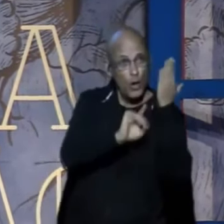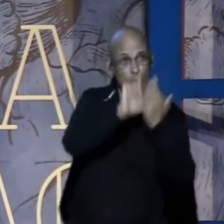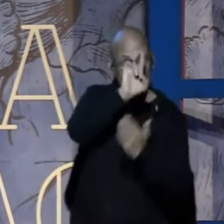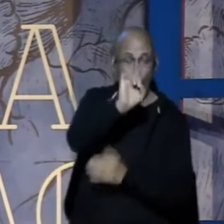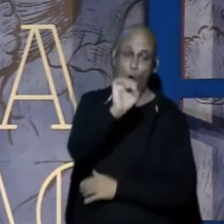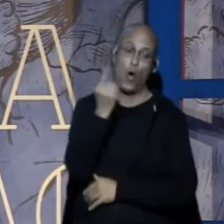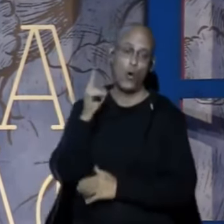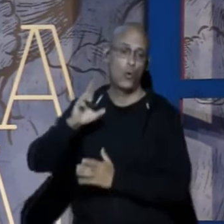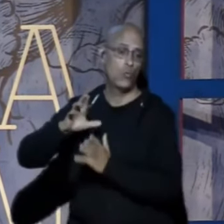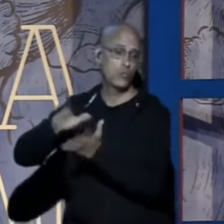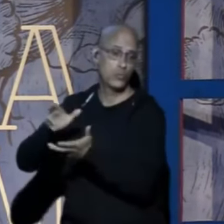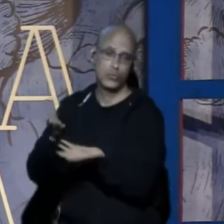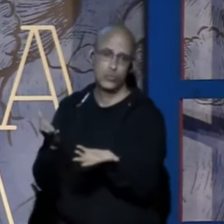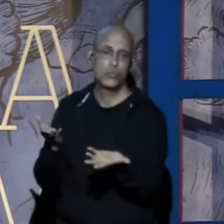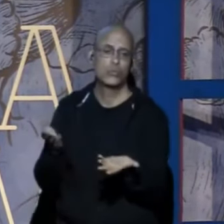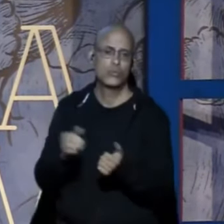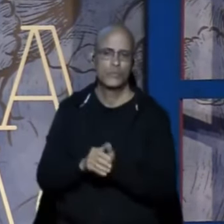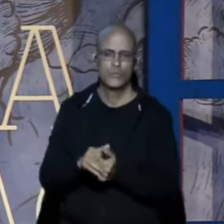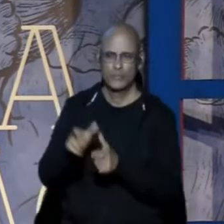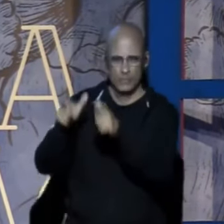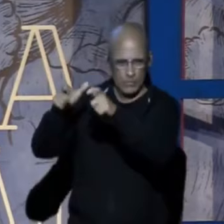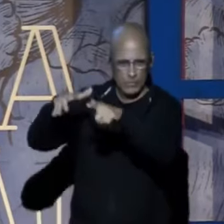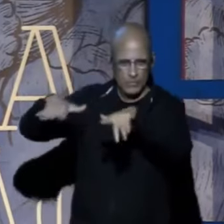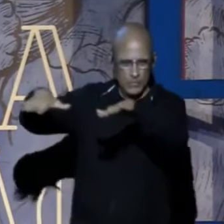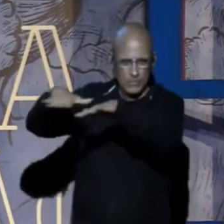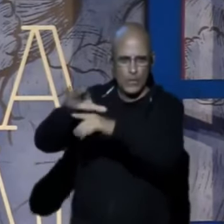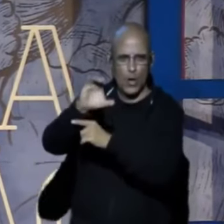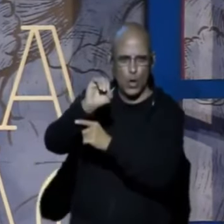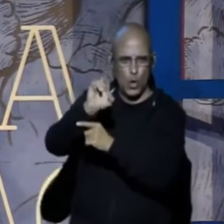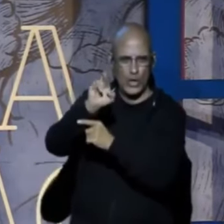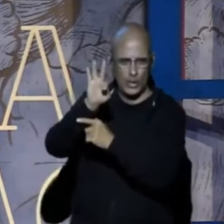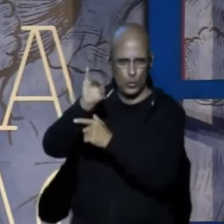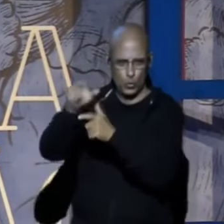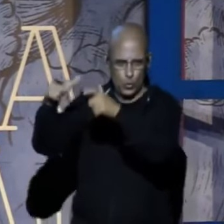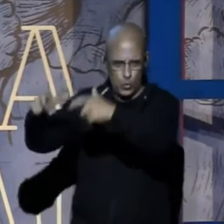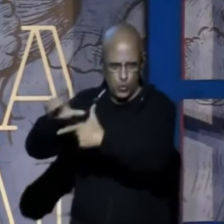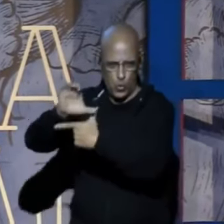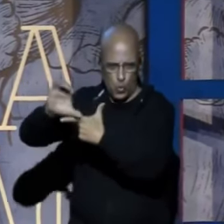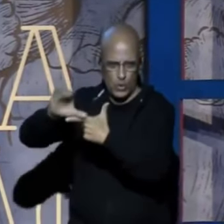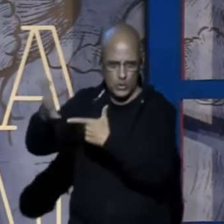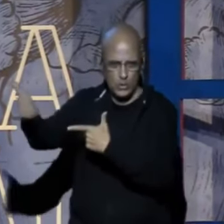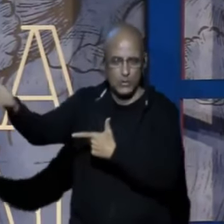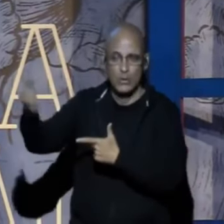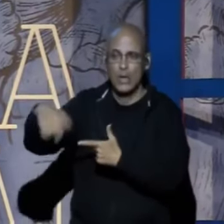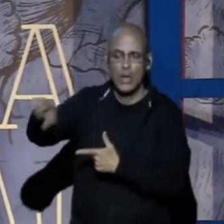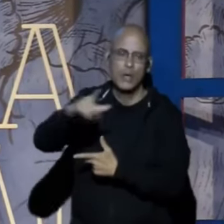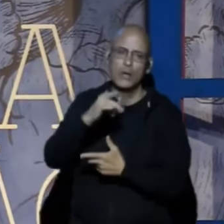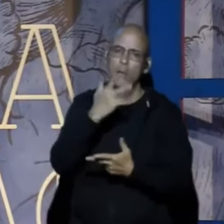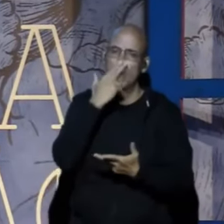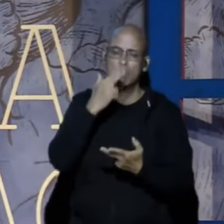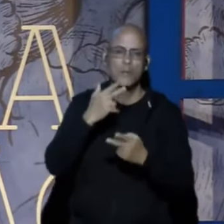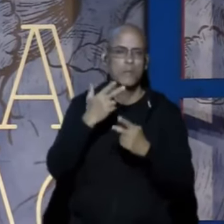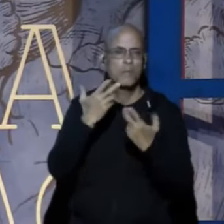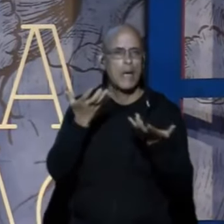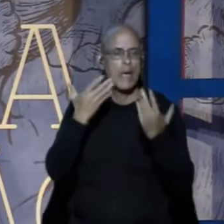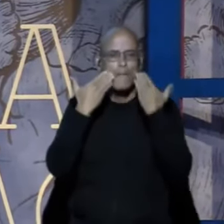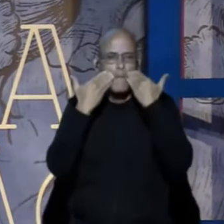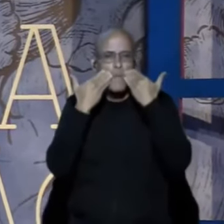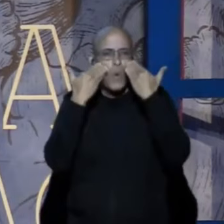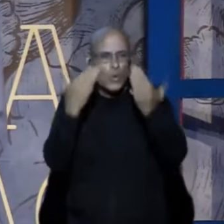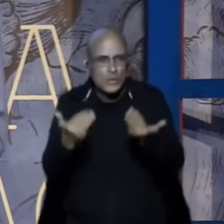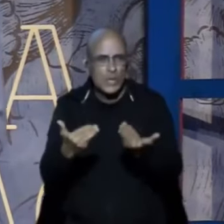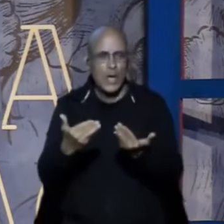Os coríntios se mostravam muitas vezes Ou pelo menos queriam passar uma imagem De serem muito espirituais